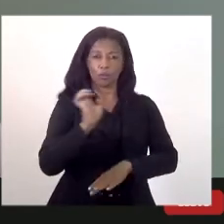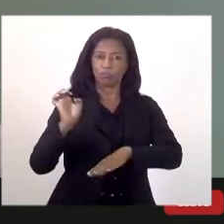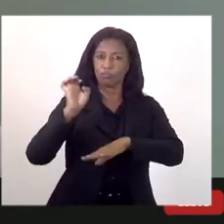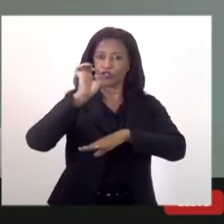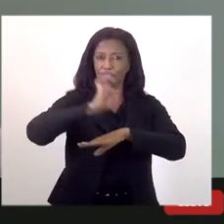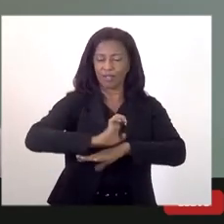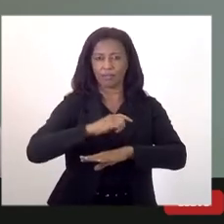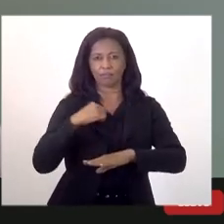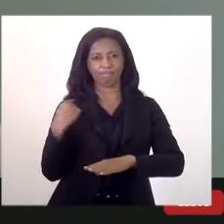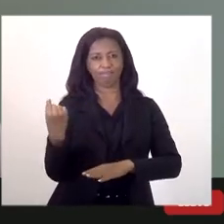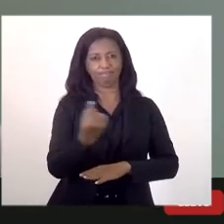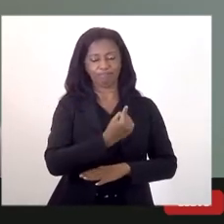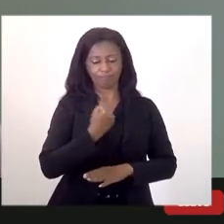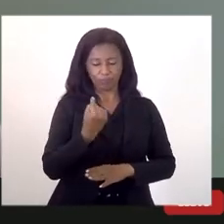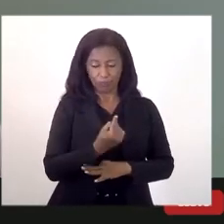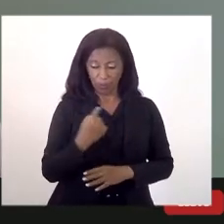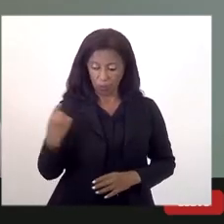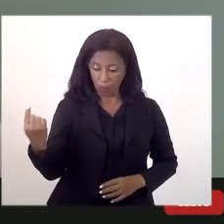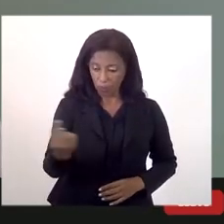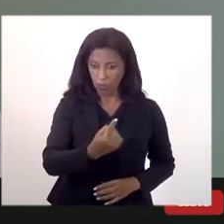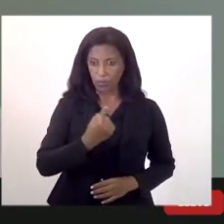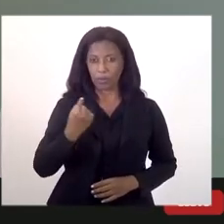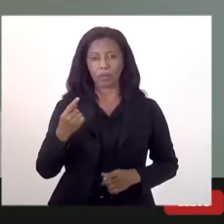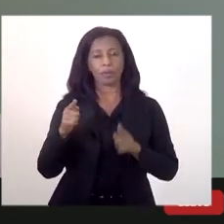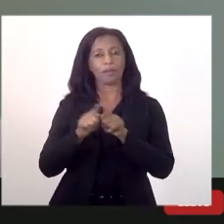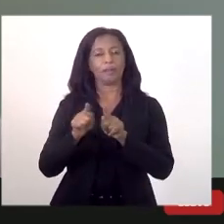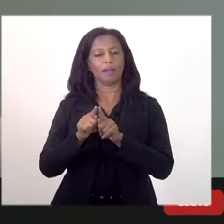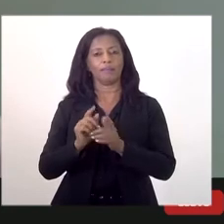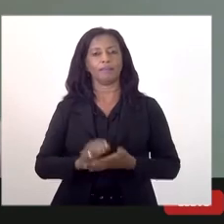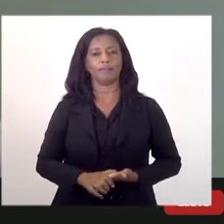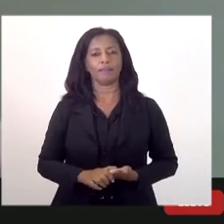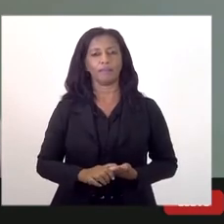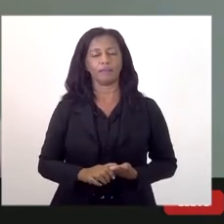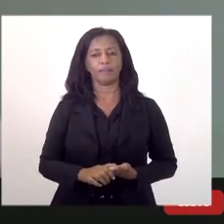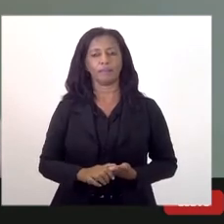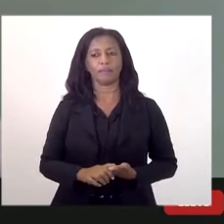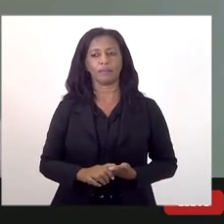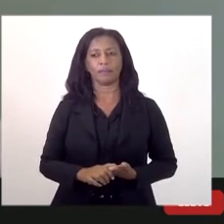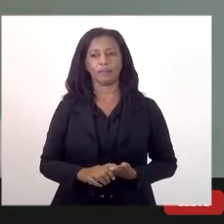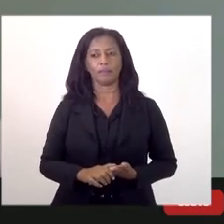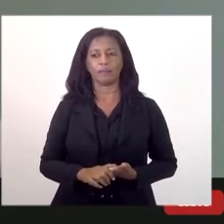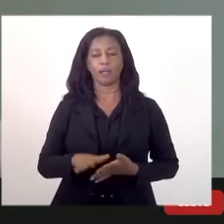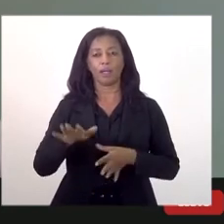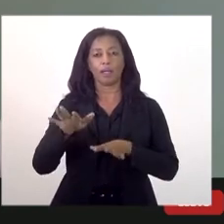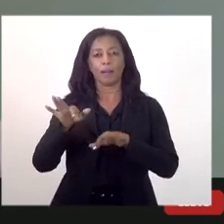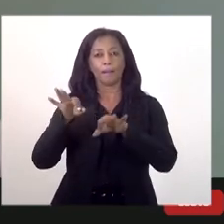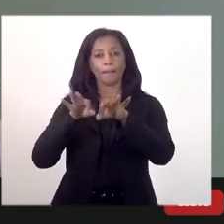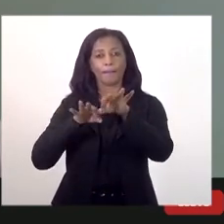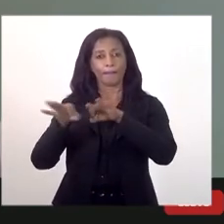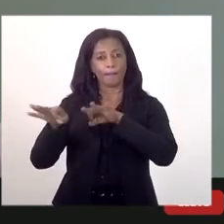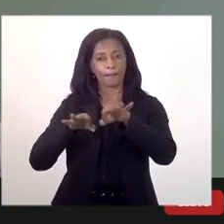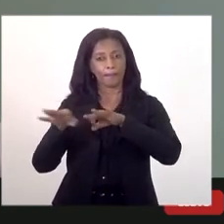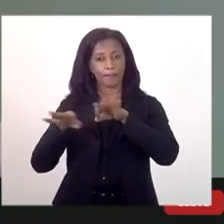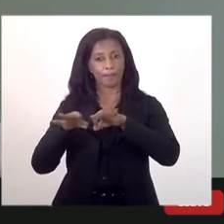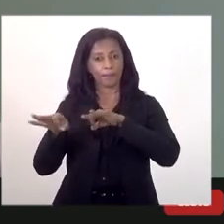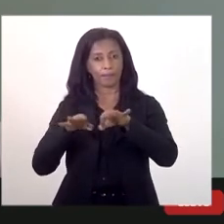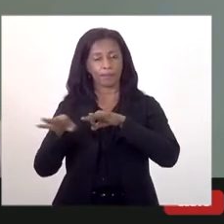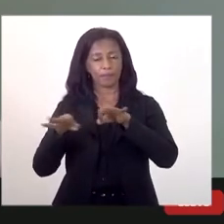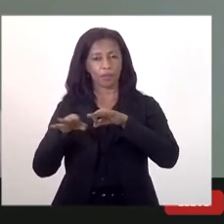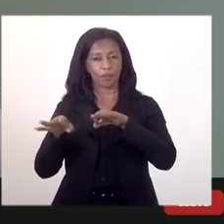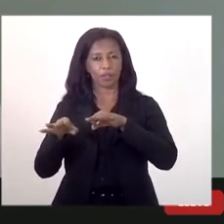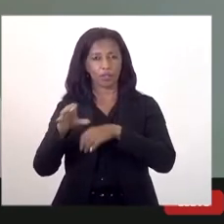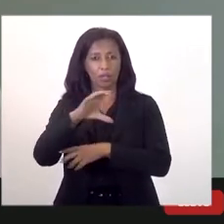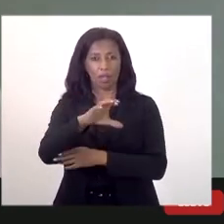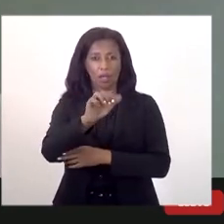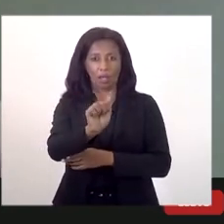todo. Outro ponto que nós também temos que atender é, com relação ao PELC, Plano Estadual de Logística de Carga,